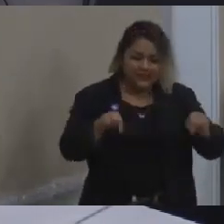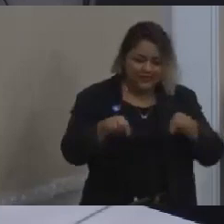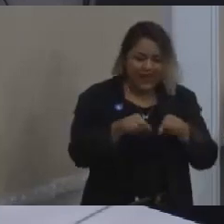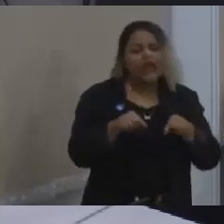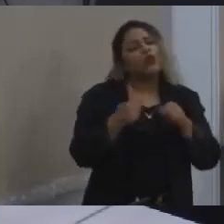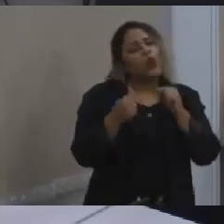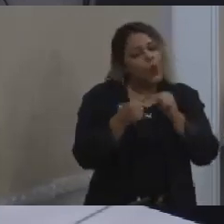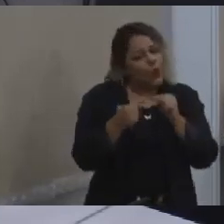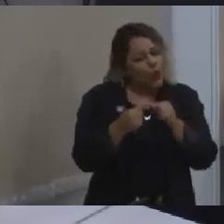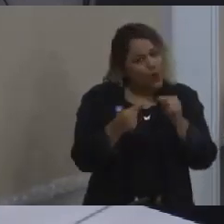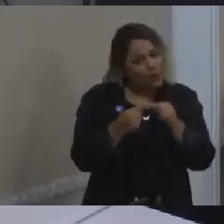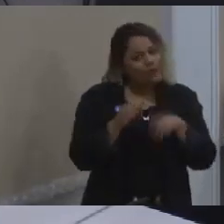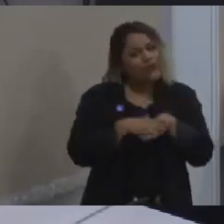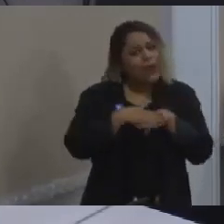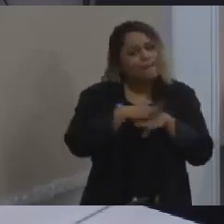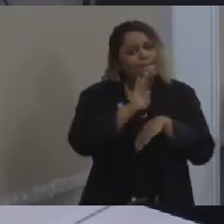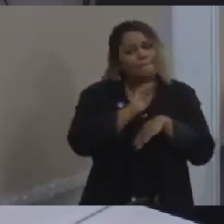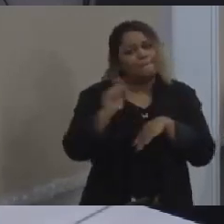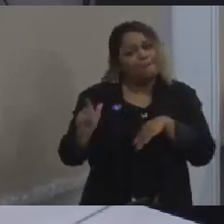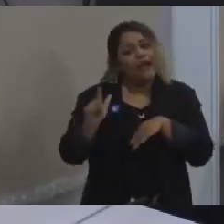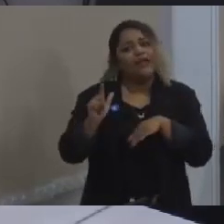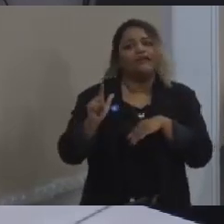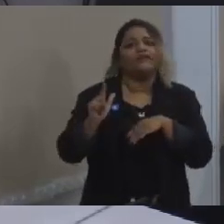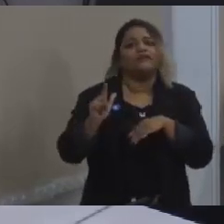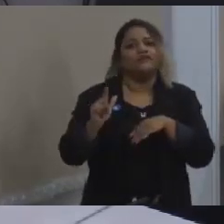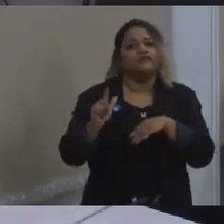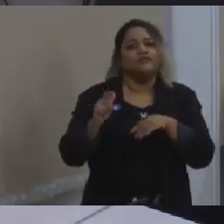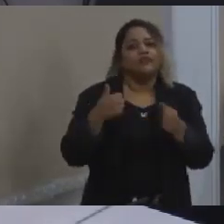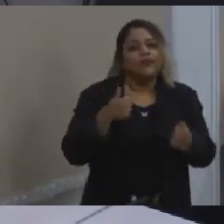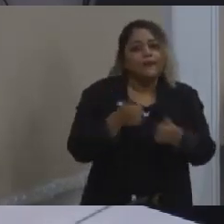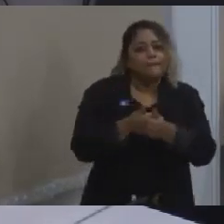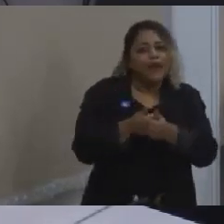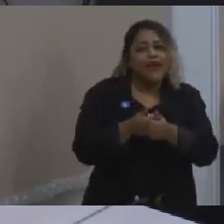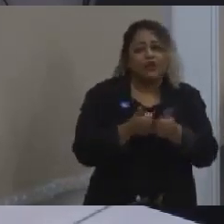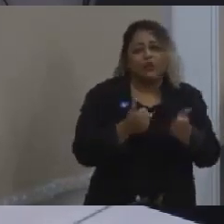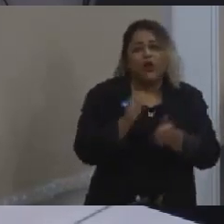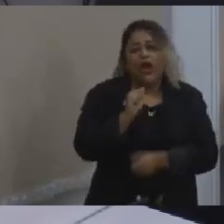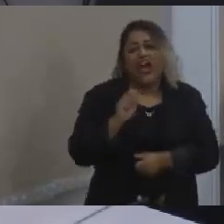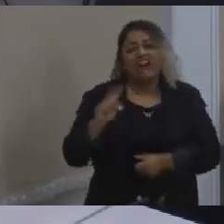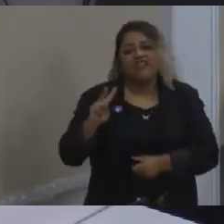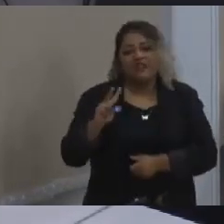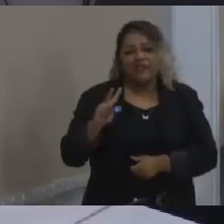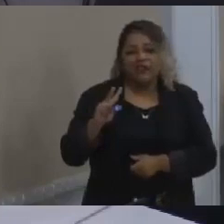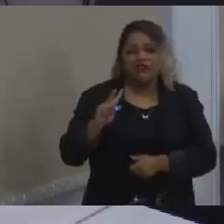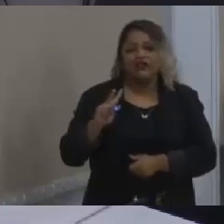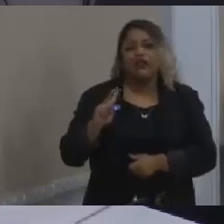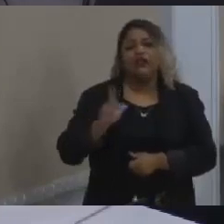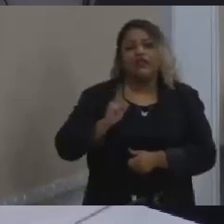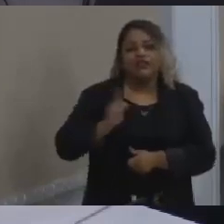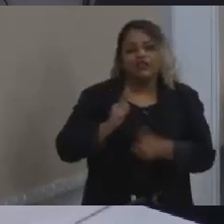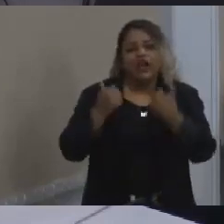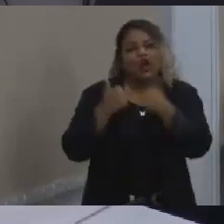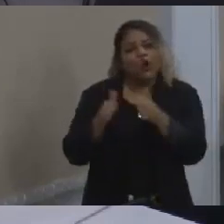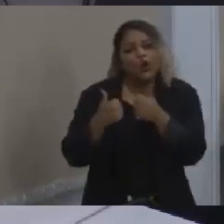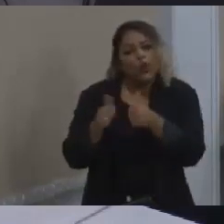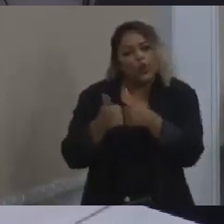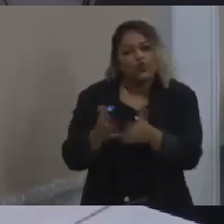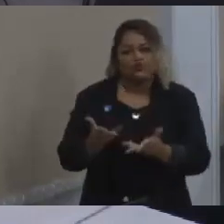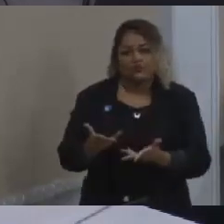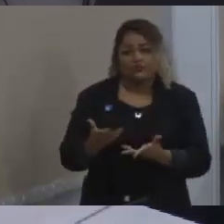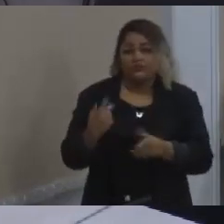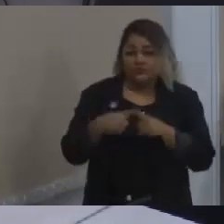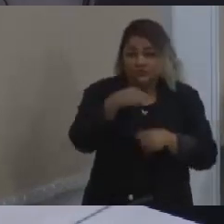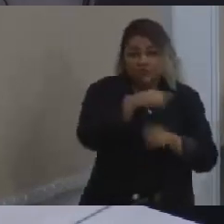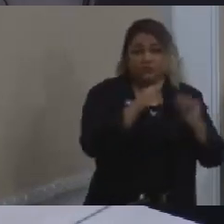estarem do lado das vias que temos transporte público, porque essa pessoa vai morar, mas ela precisa se locomover, ela precisa ter